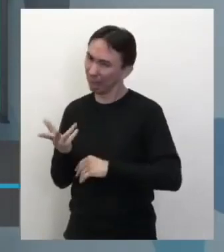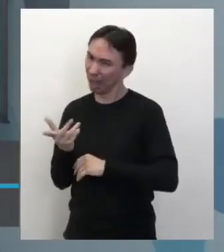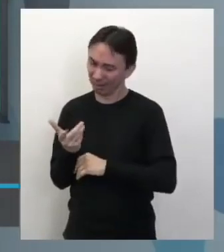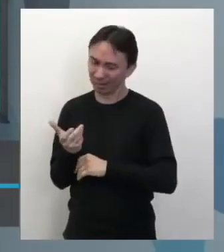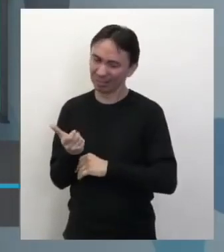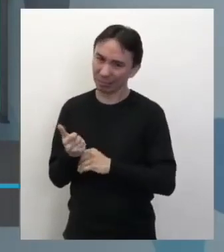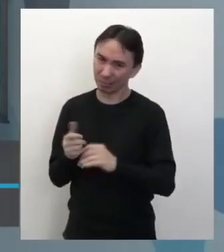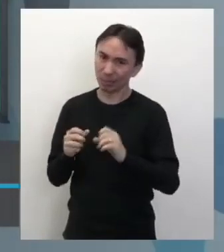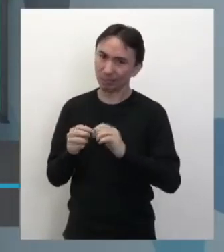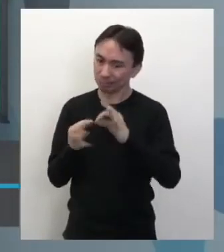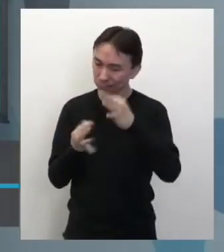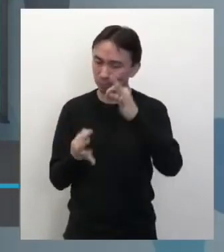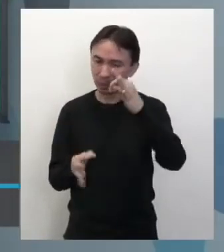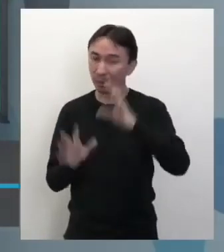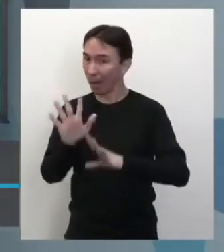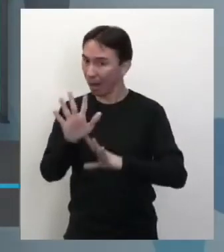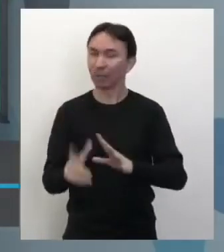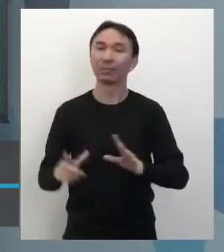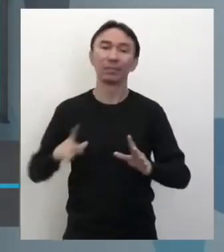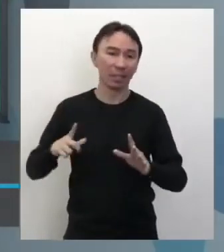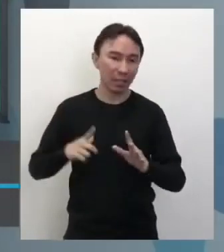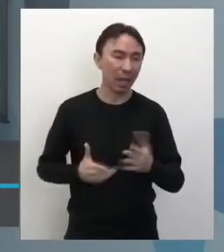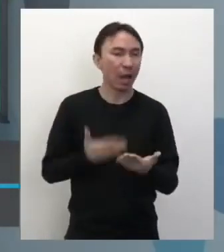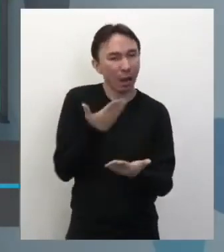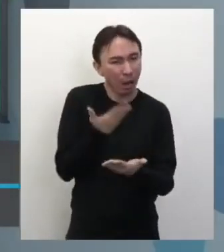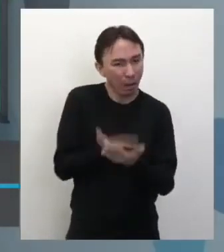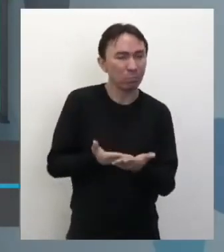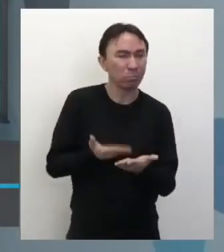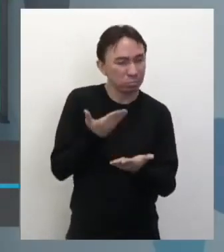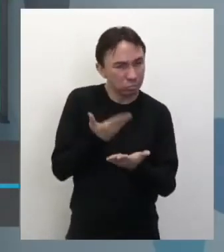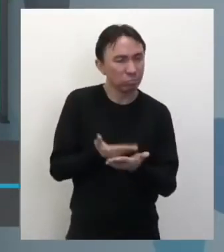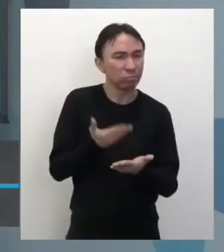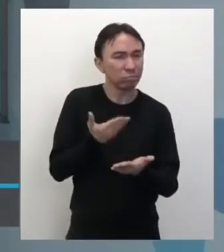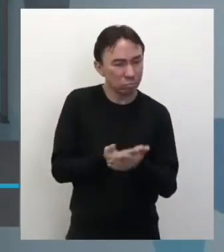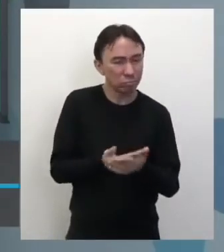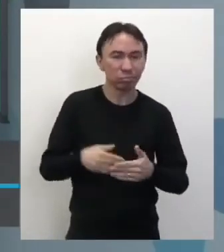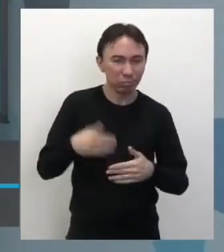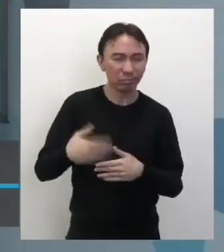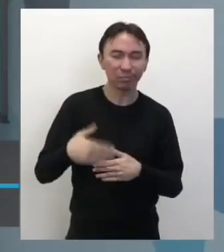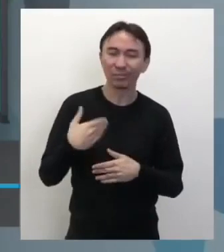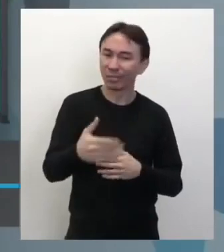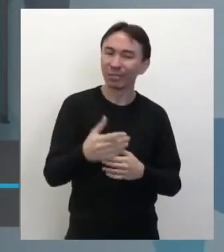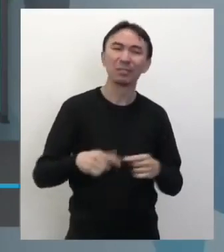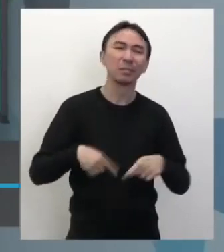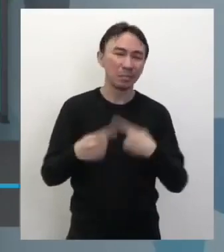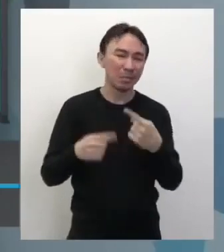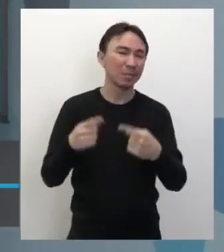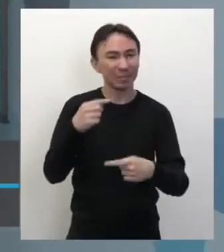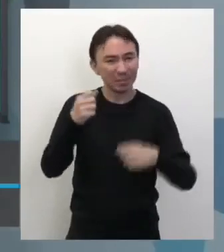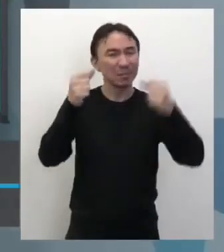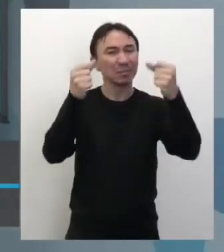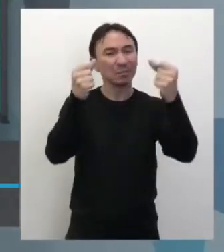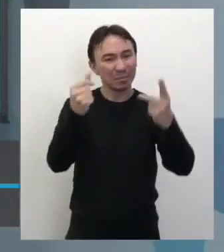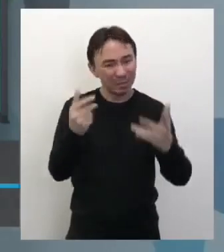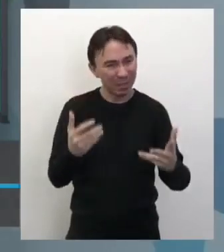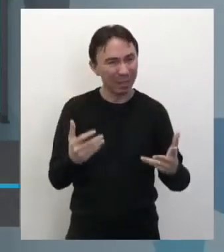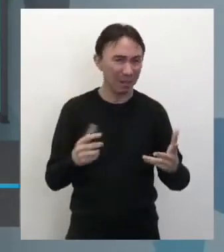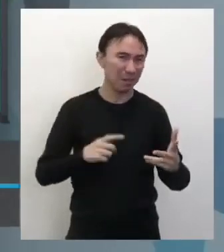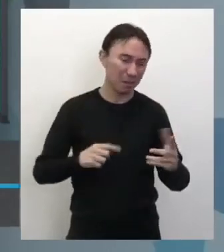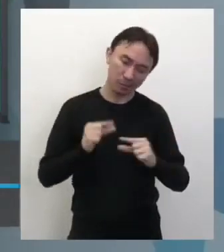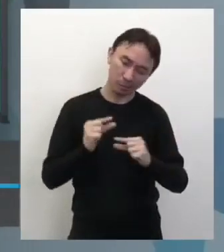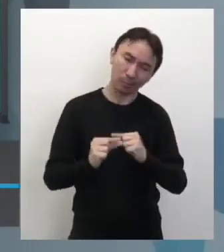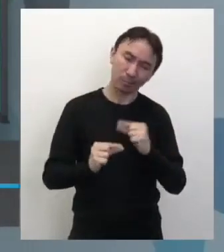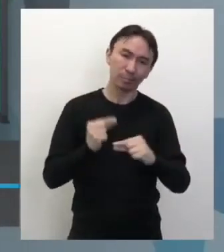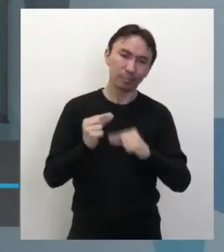começar hoje com calma, depois a gente vai falar um pouquinho de tecido também, falar um pouquinho de órgão, né, mais devagarinho. Bom,